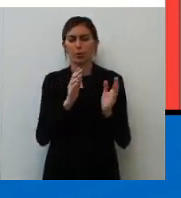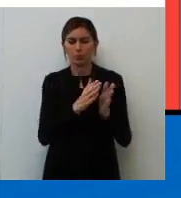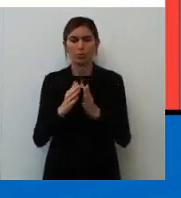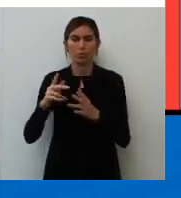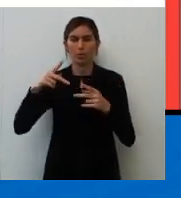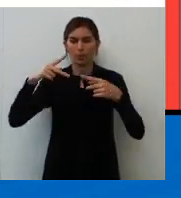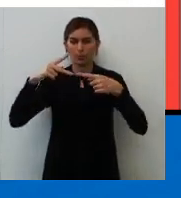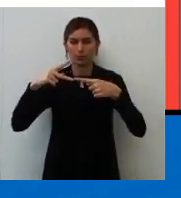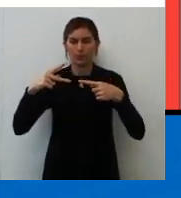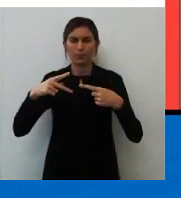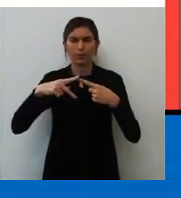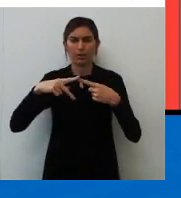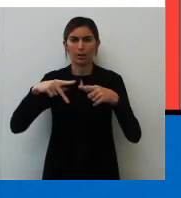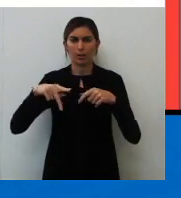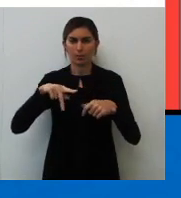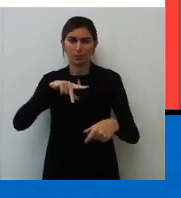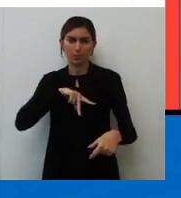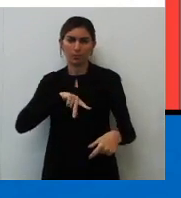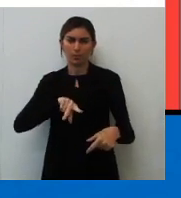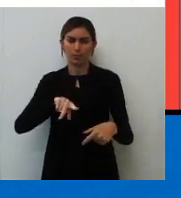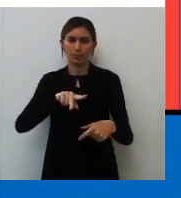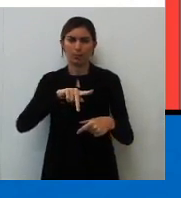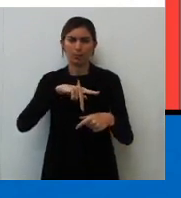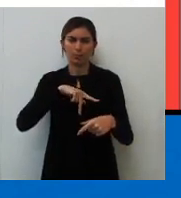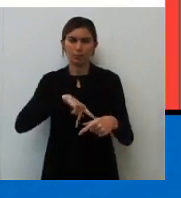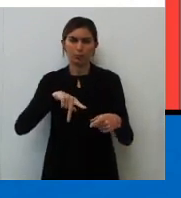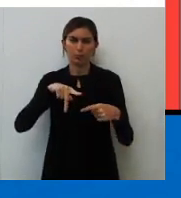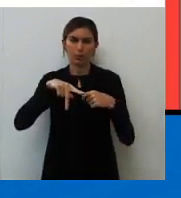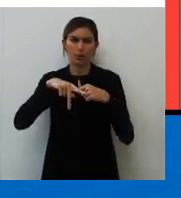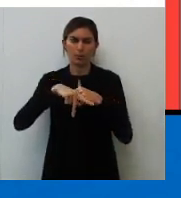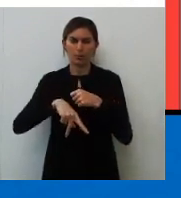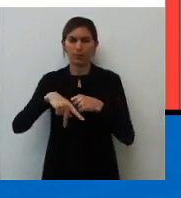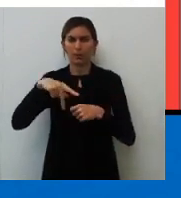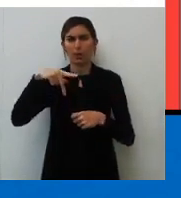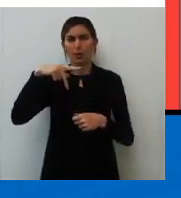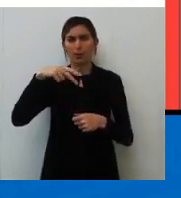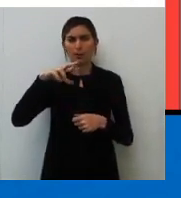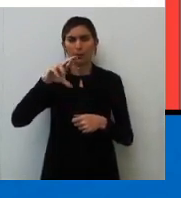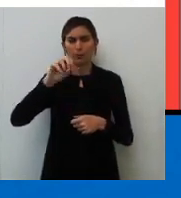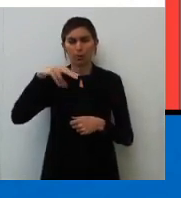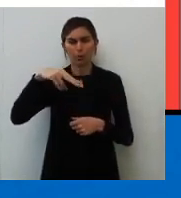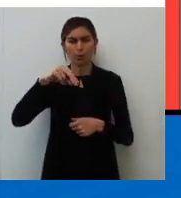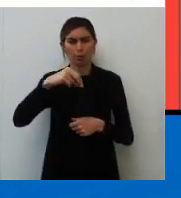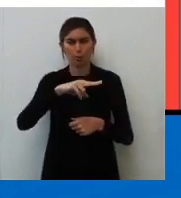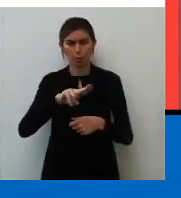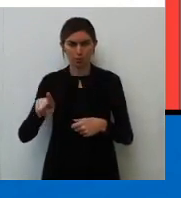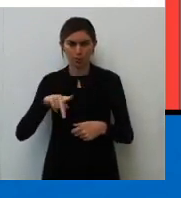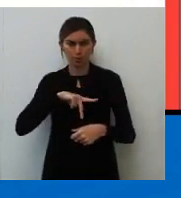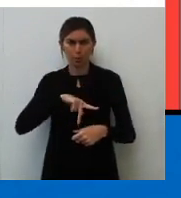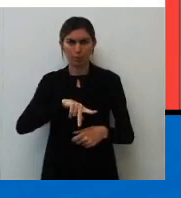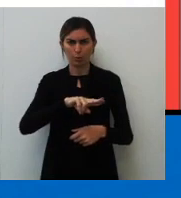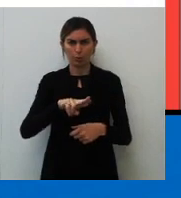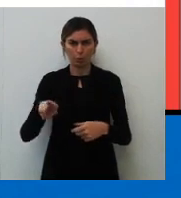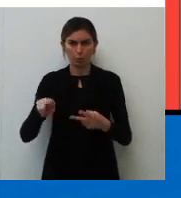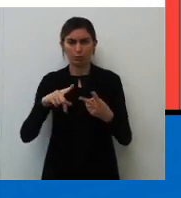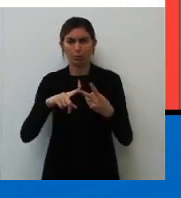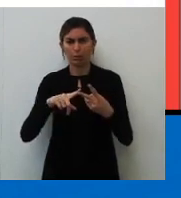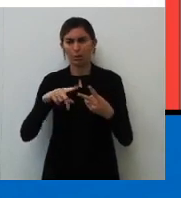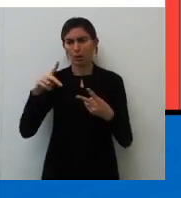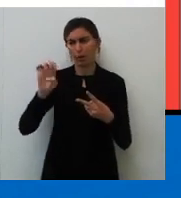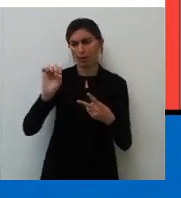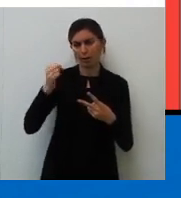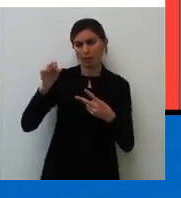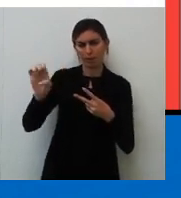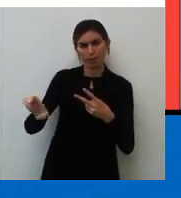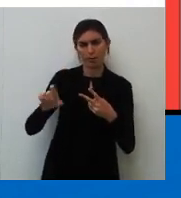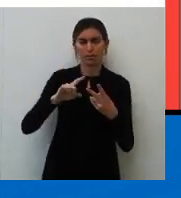Pronomes. Beleza? Pronomes. A gente tem que estudar os pronomes, saber direitinho quando utilizar. Aquela ideia do este, do esse,